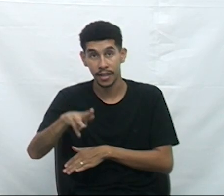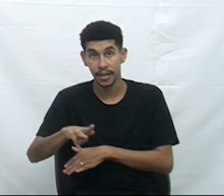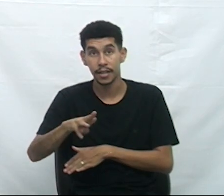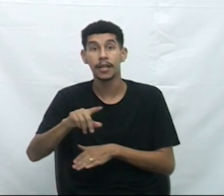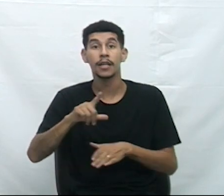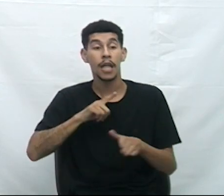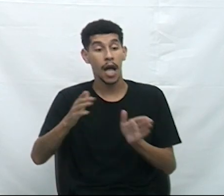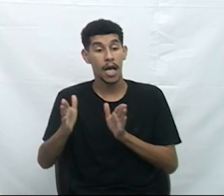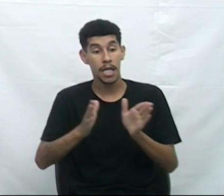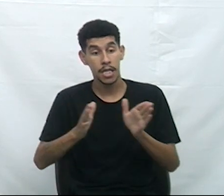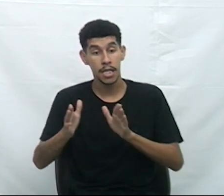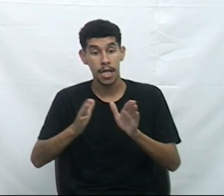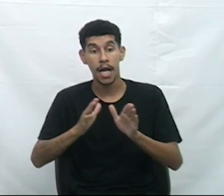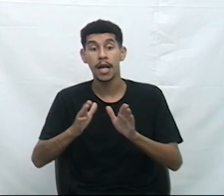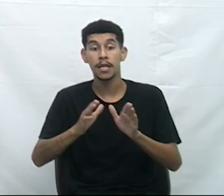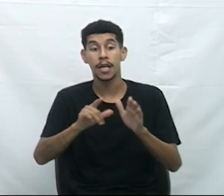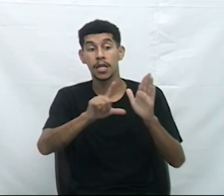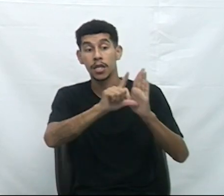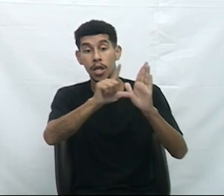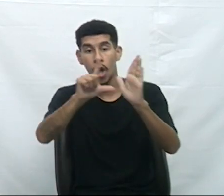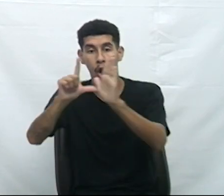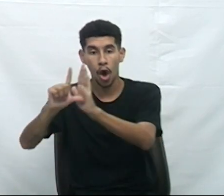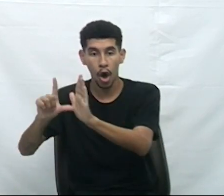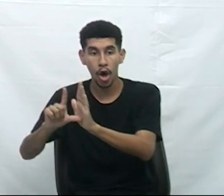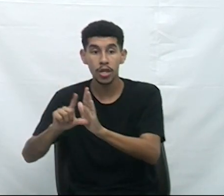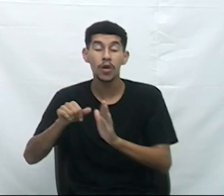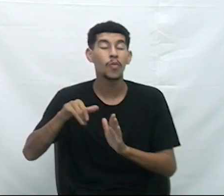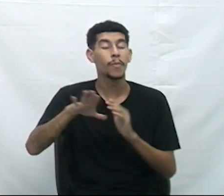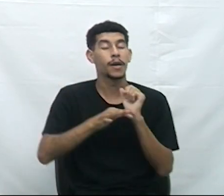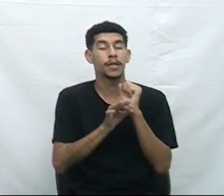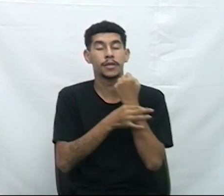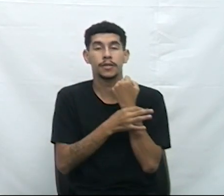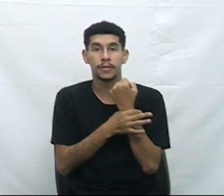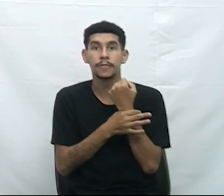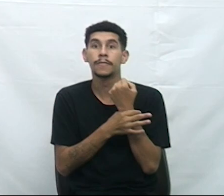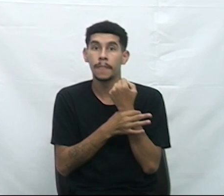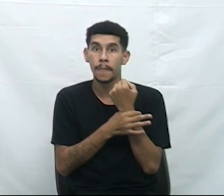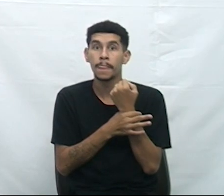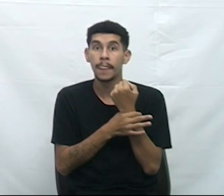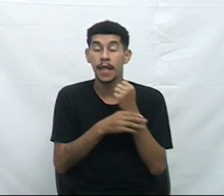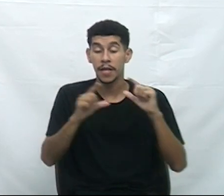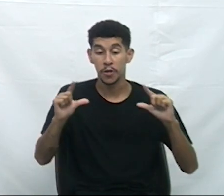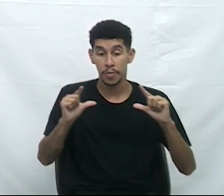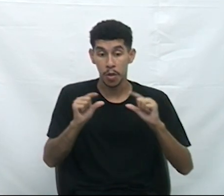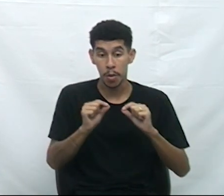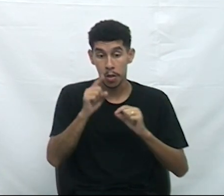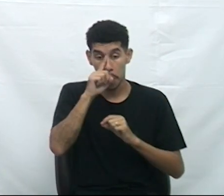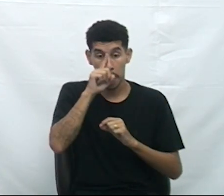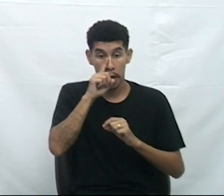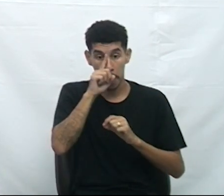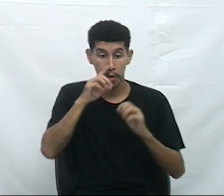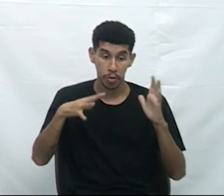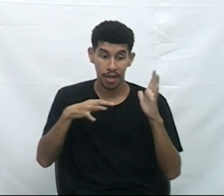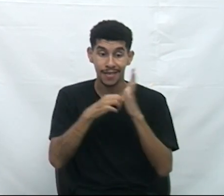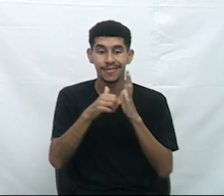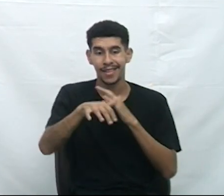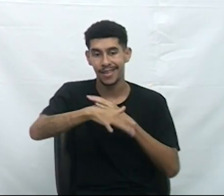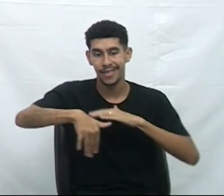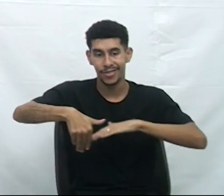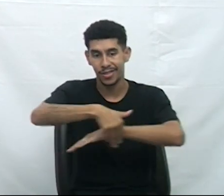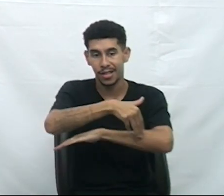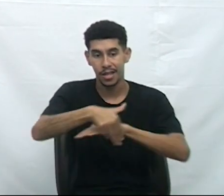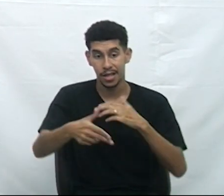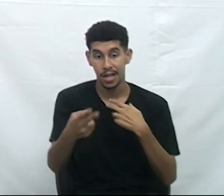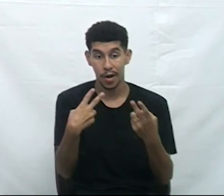aos estabelecimentos comerciais com mais segurança, dirimindo os riscos de acidentes na rodovia, não